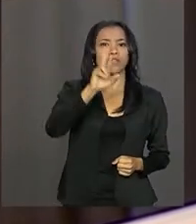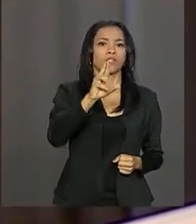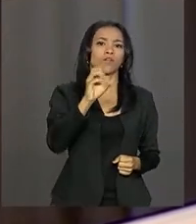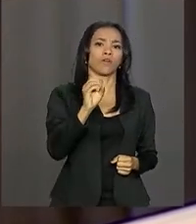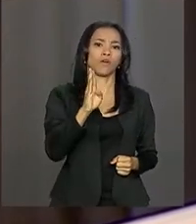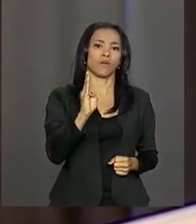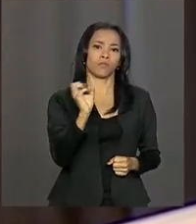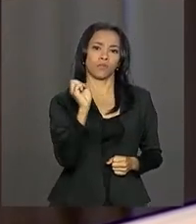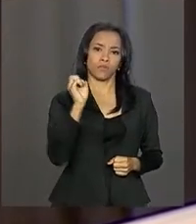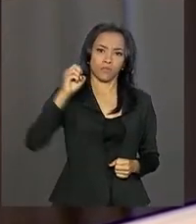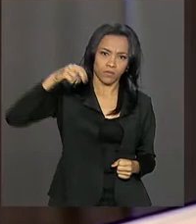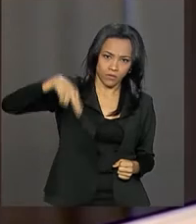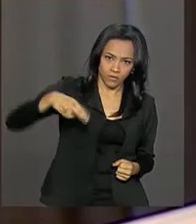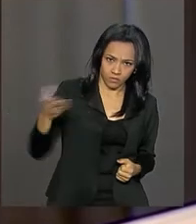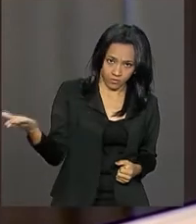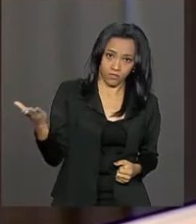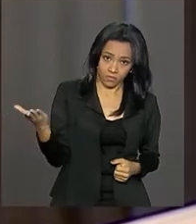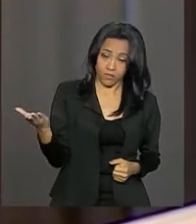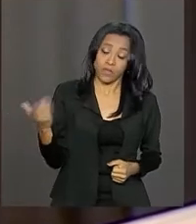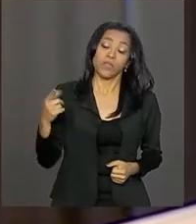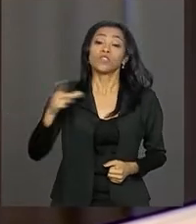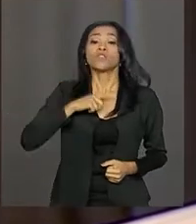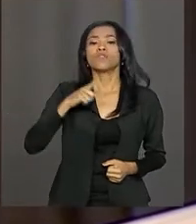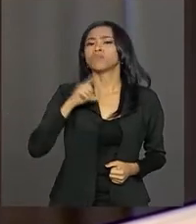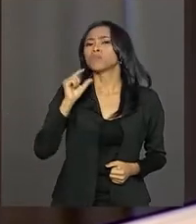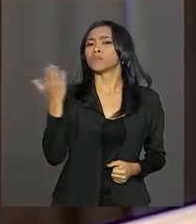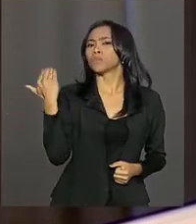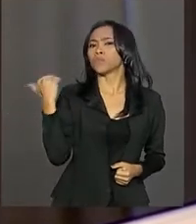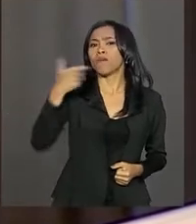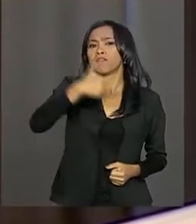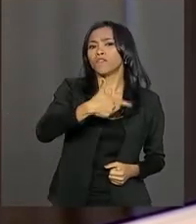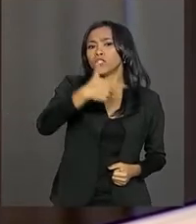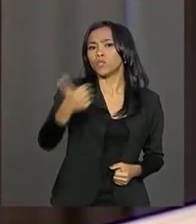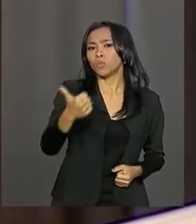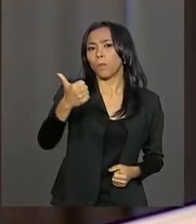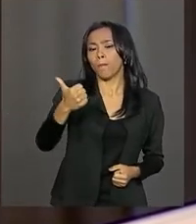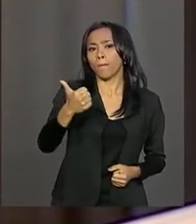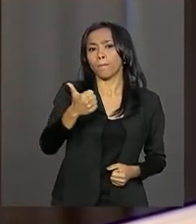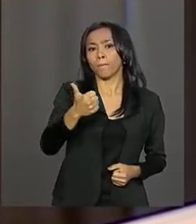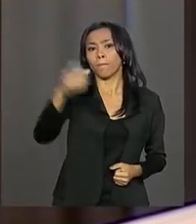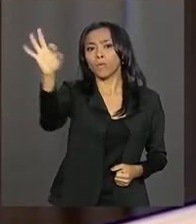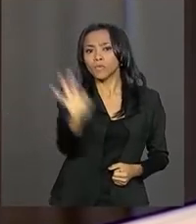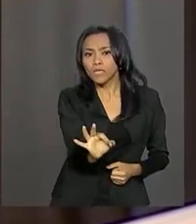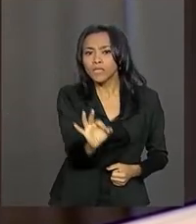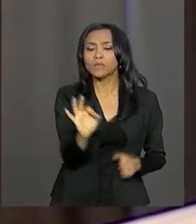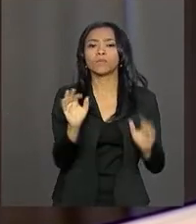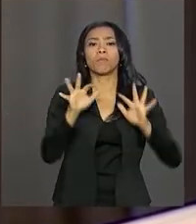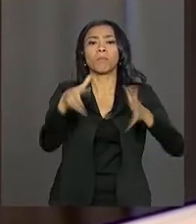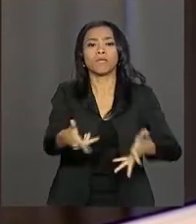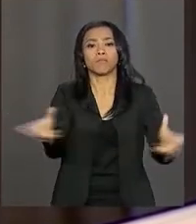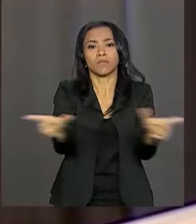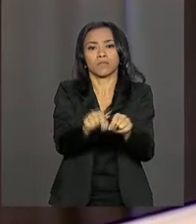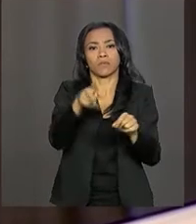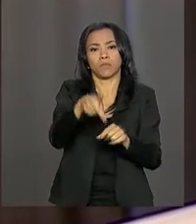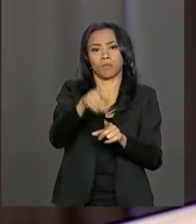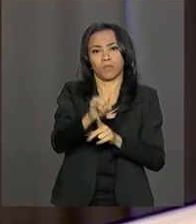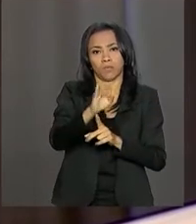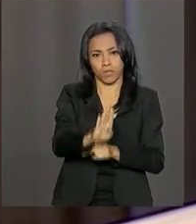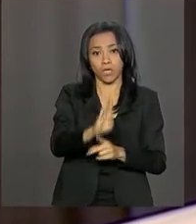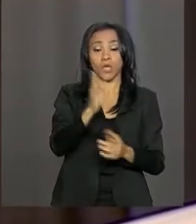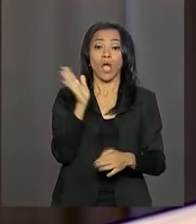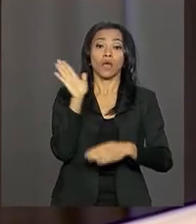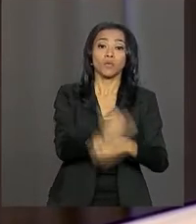nós tivemos 21% de participação do PIB nacional, contribuindo com mais de 1